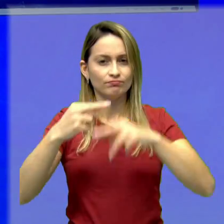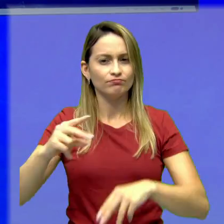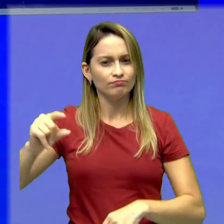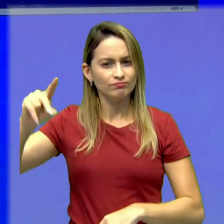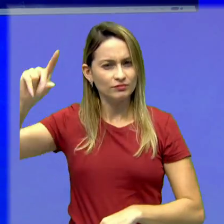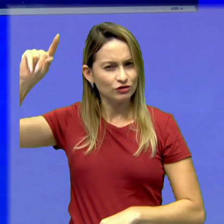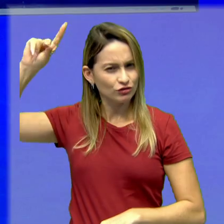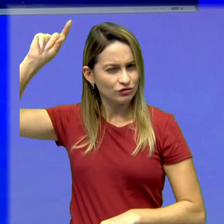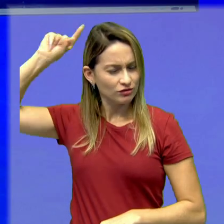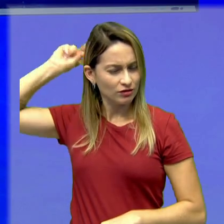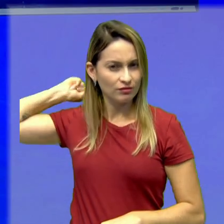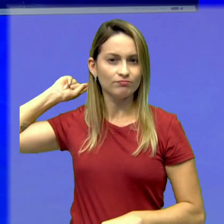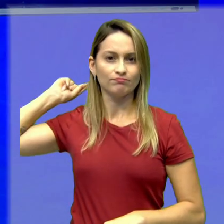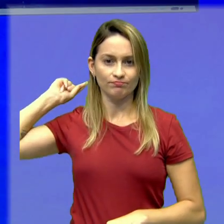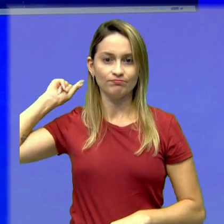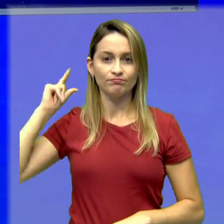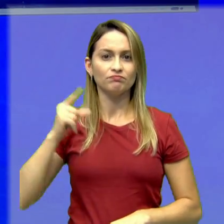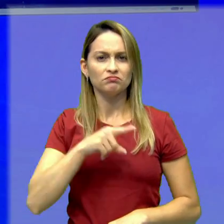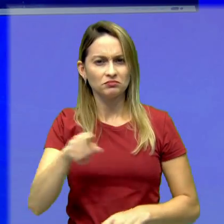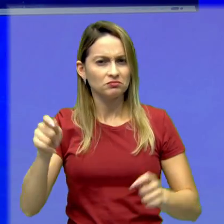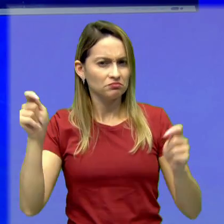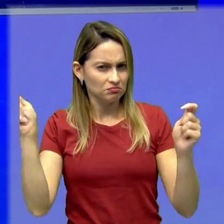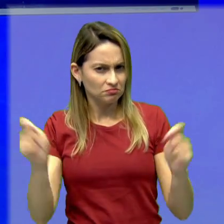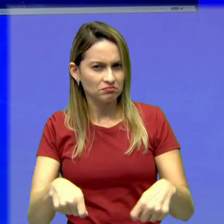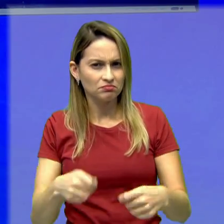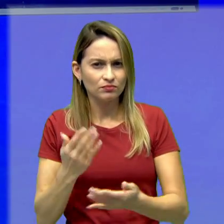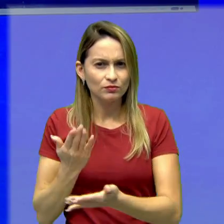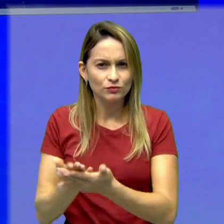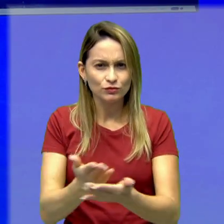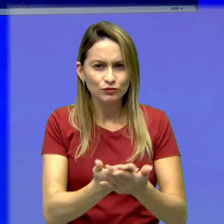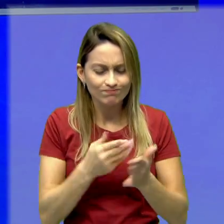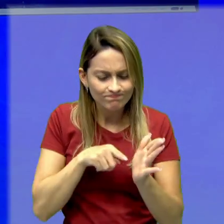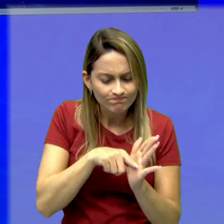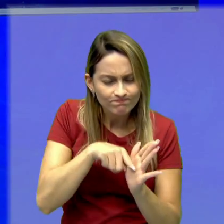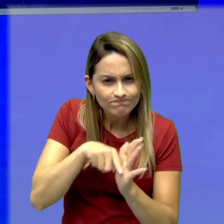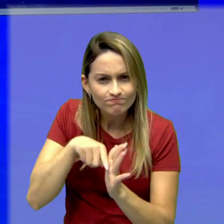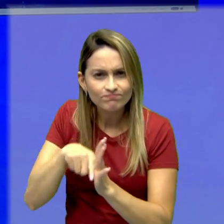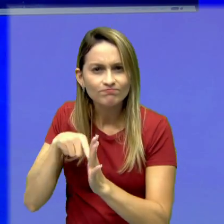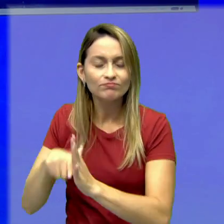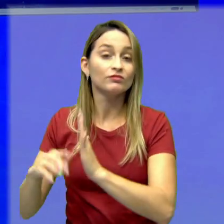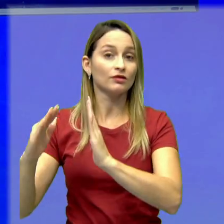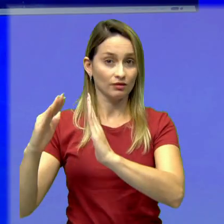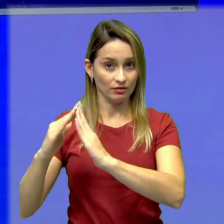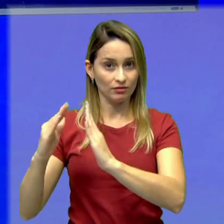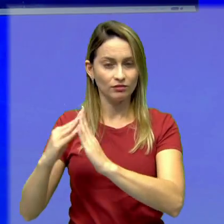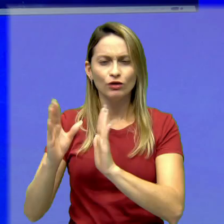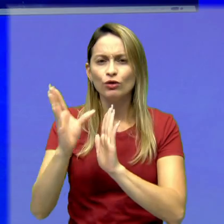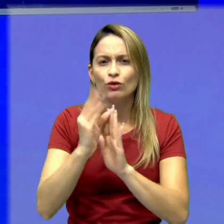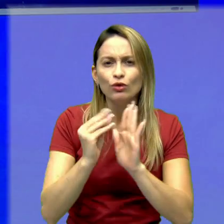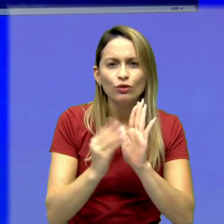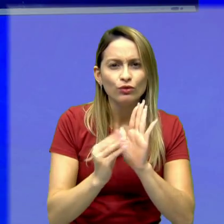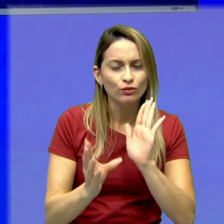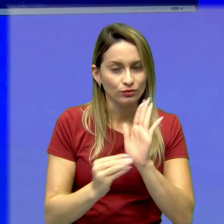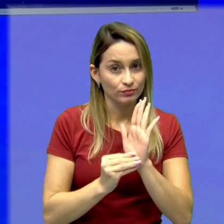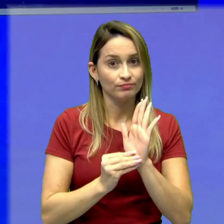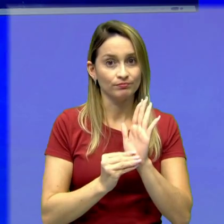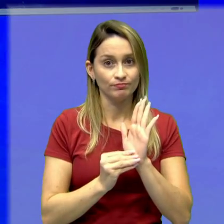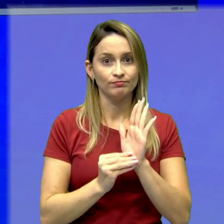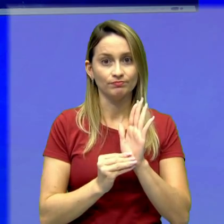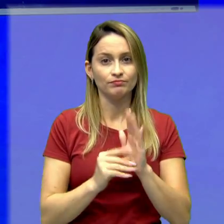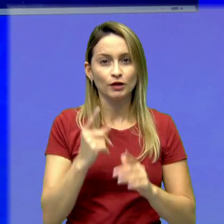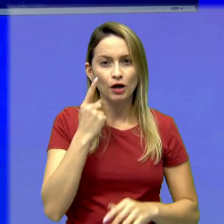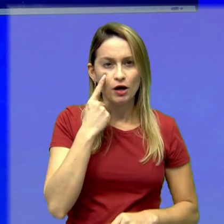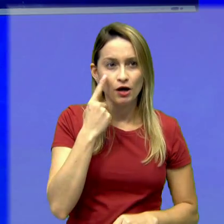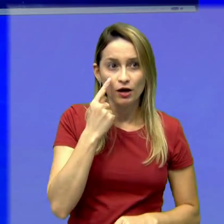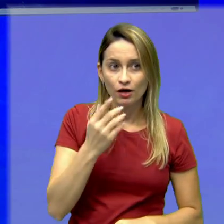Antiga, para que você tenha uma noção e possa ir da sua casa aprofundar um pouco desse conteúdo. Ok?